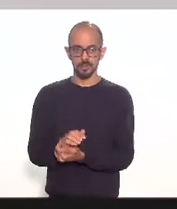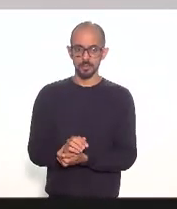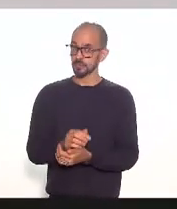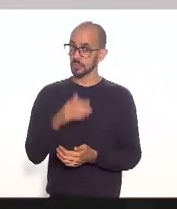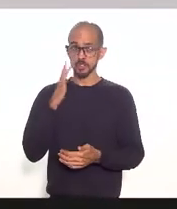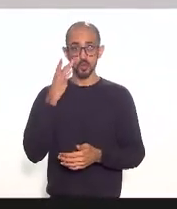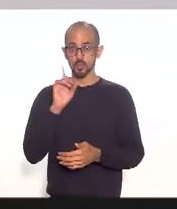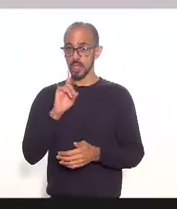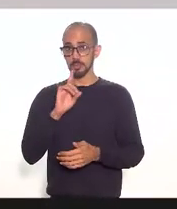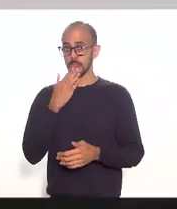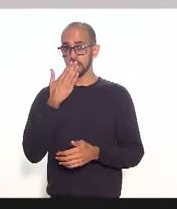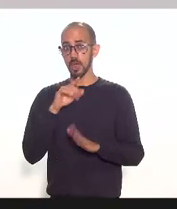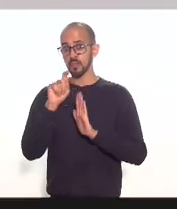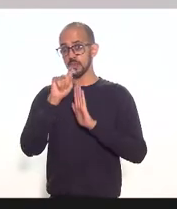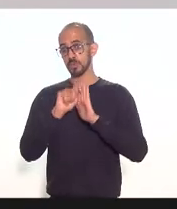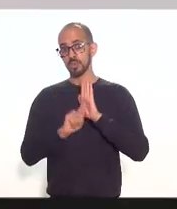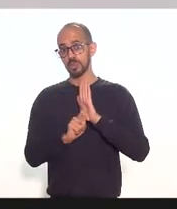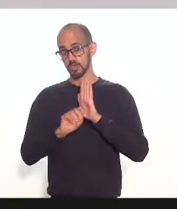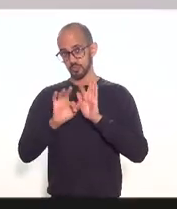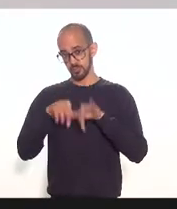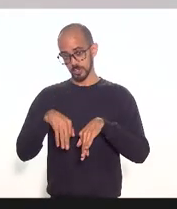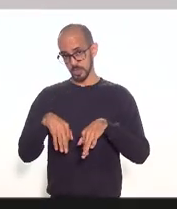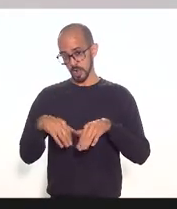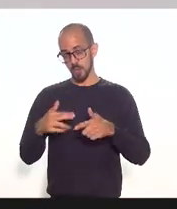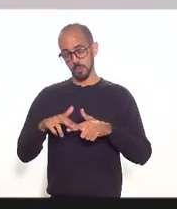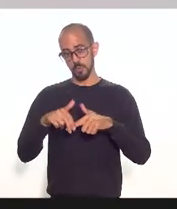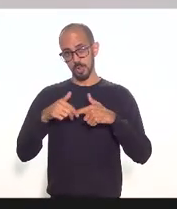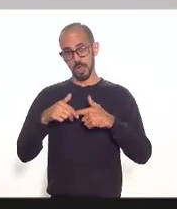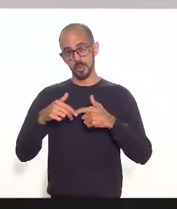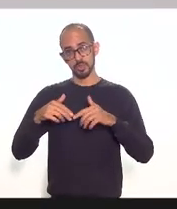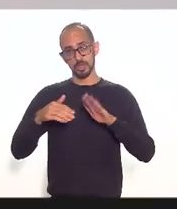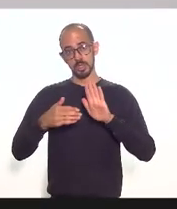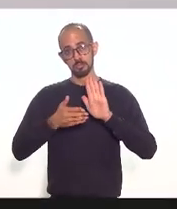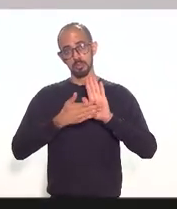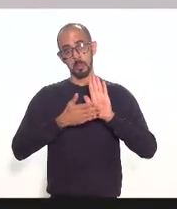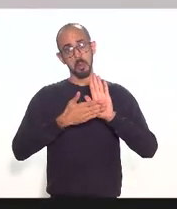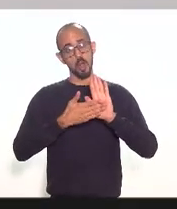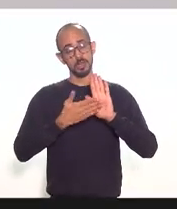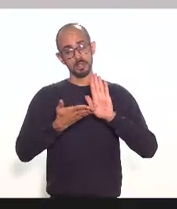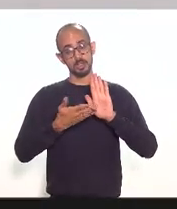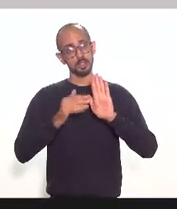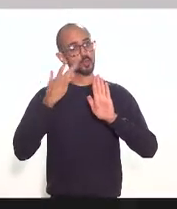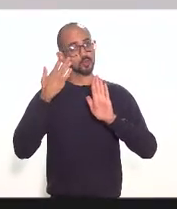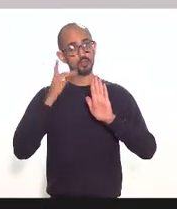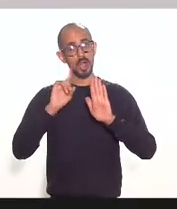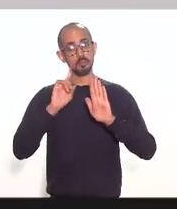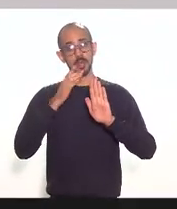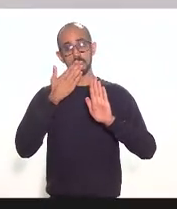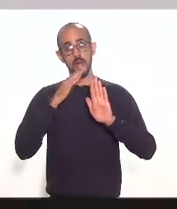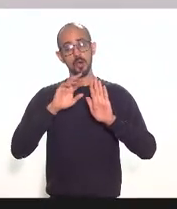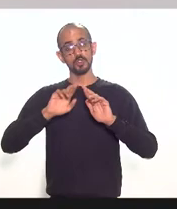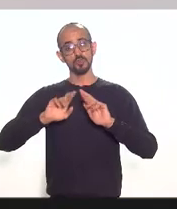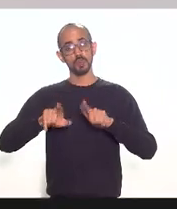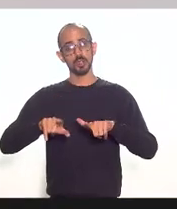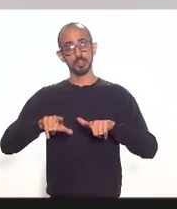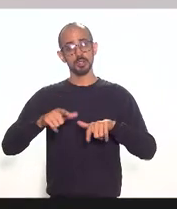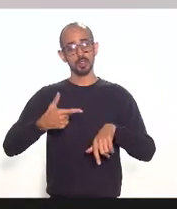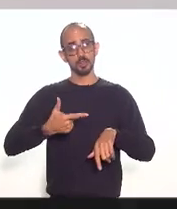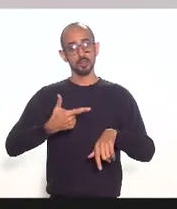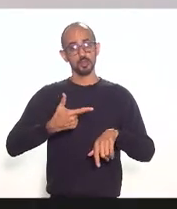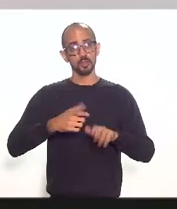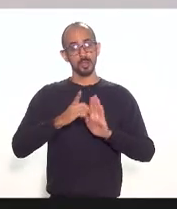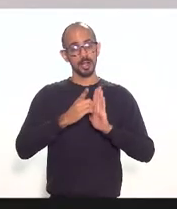final com todas as emendas propostas e a discussão aqui no parlamento qual vai ser a diferença entre o de 19 para o de agora